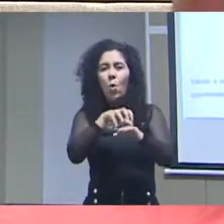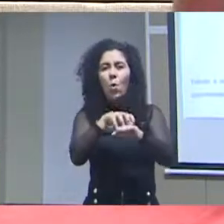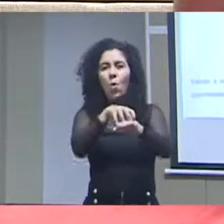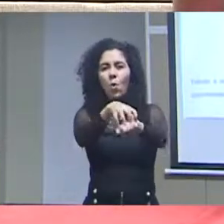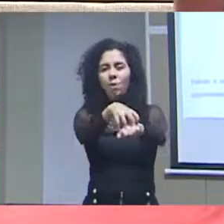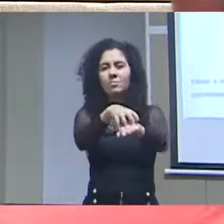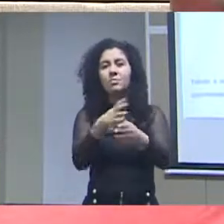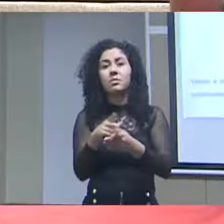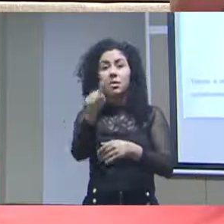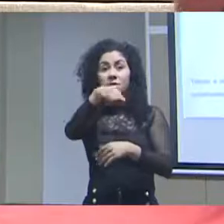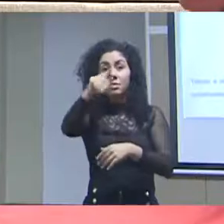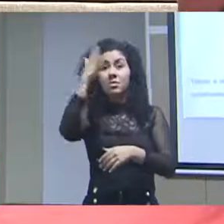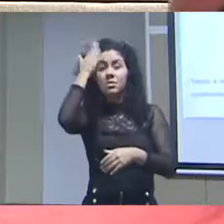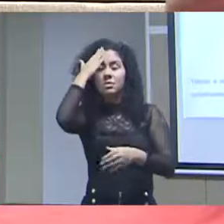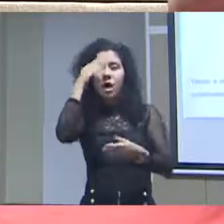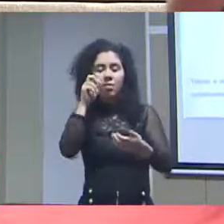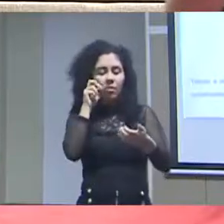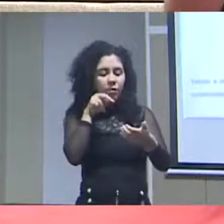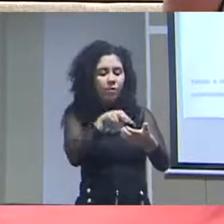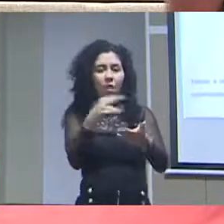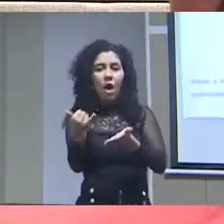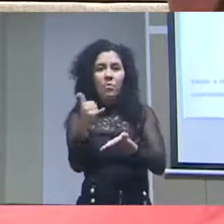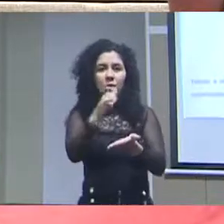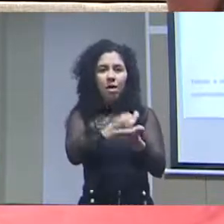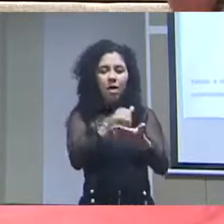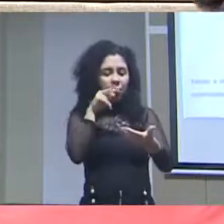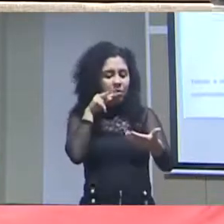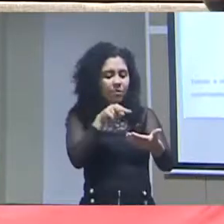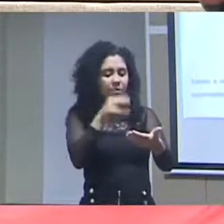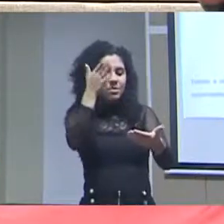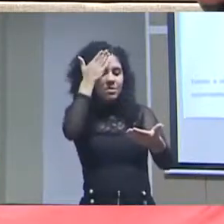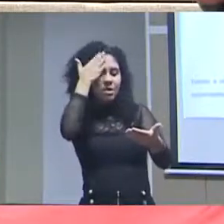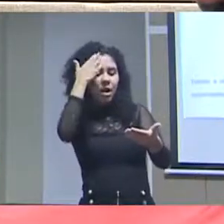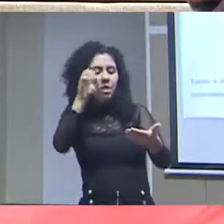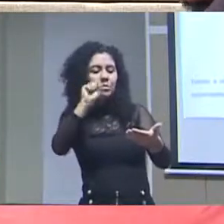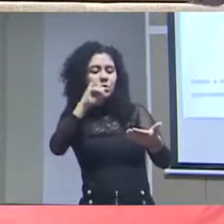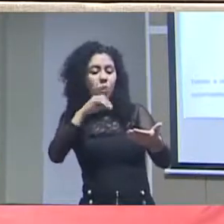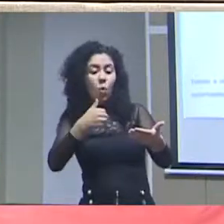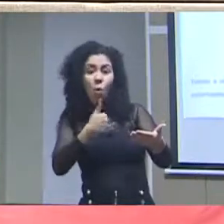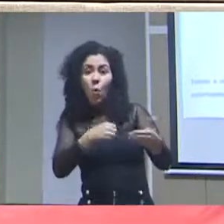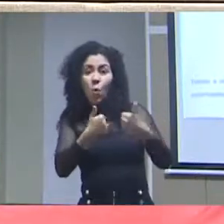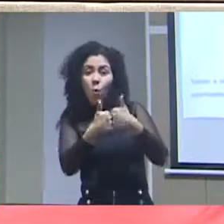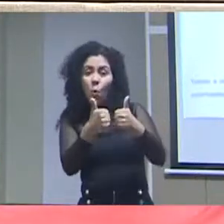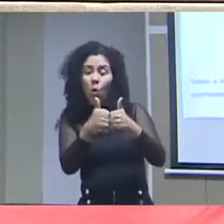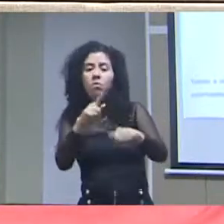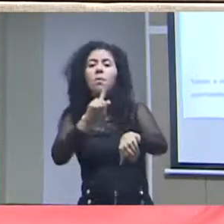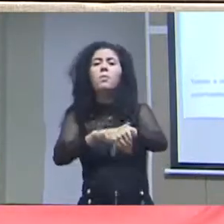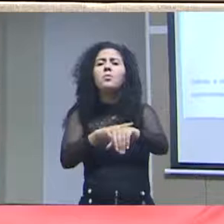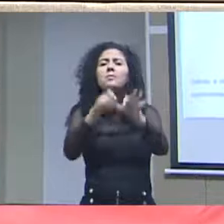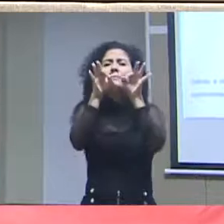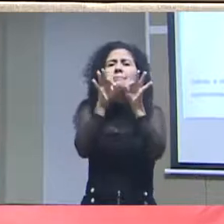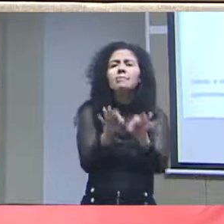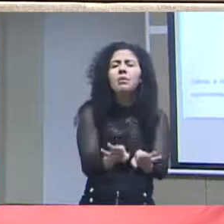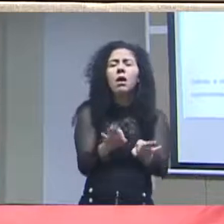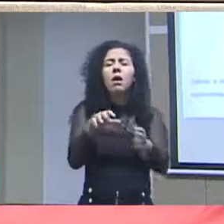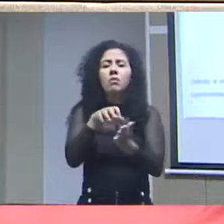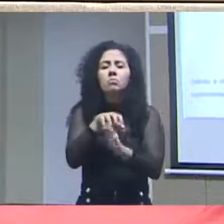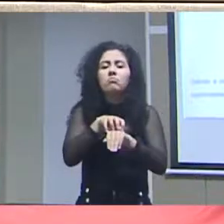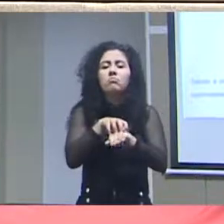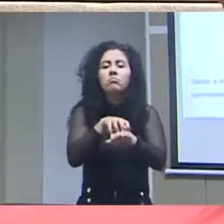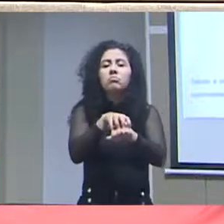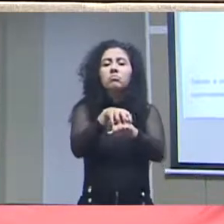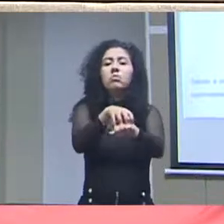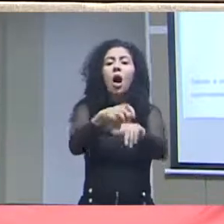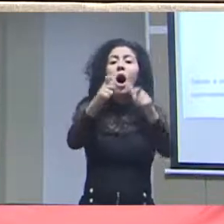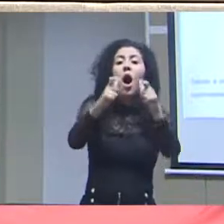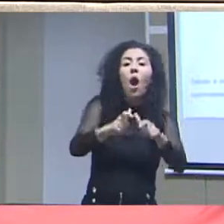você saberia se você conseguisse explorar esses dados, ou você sabe se você consegue explorar esses dados, os ônibus do Rio, em que momento que eles estão, aonde eles